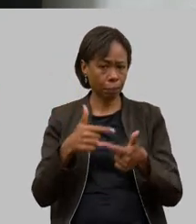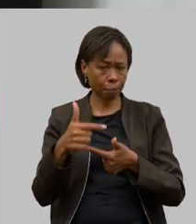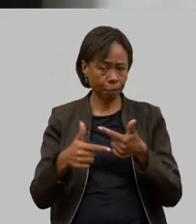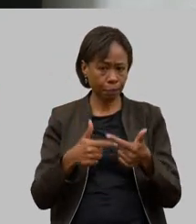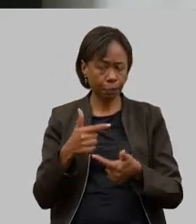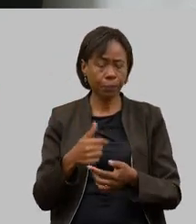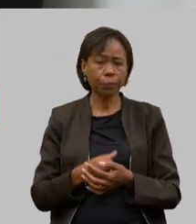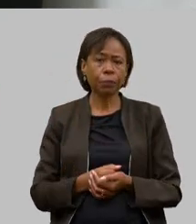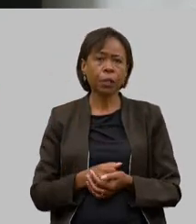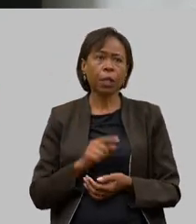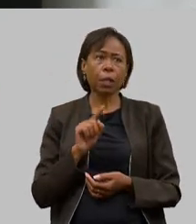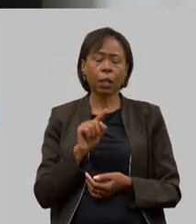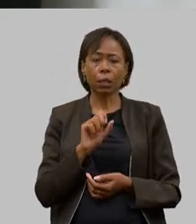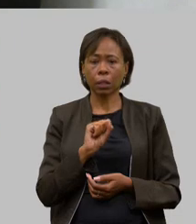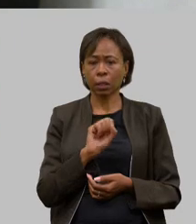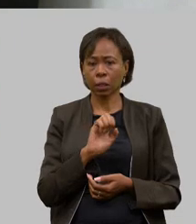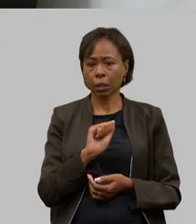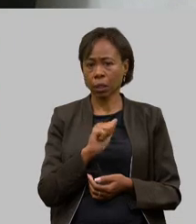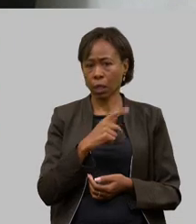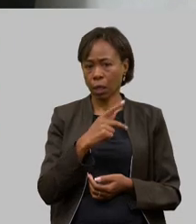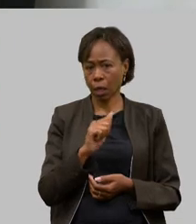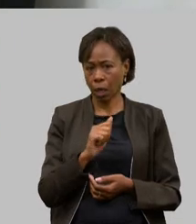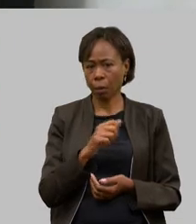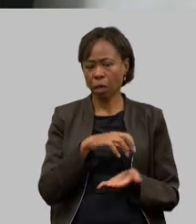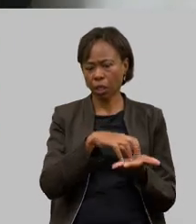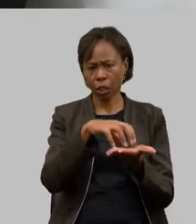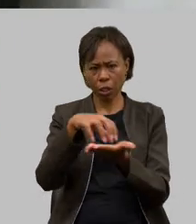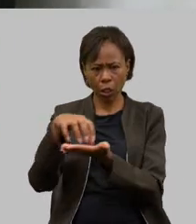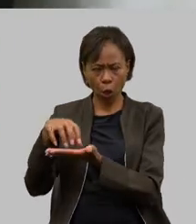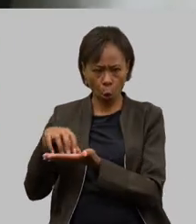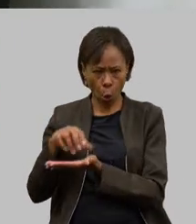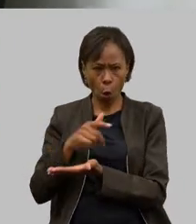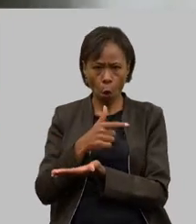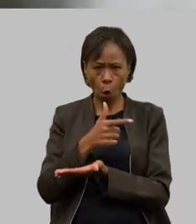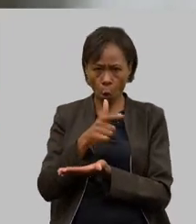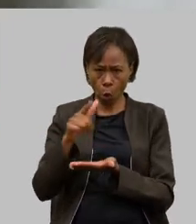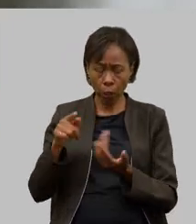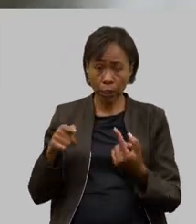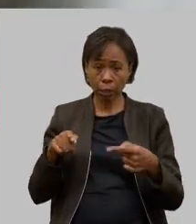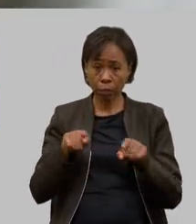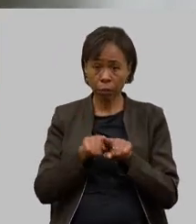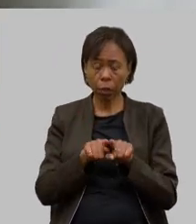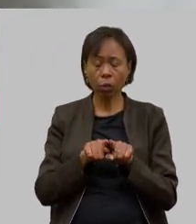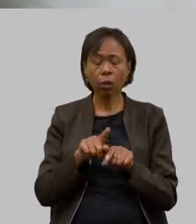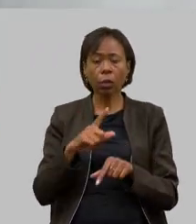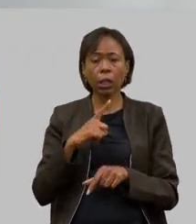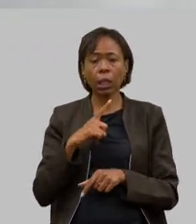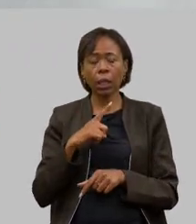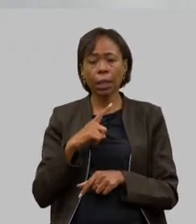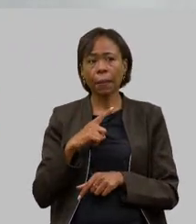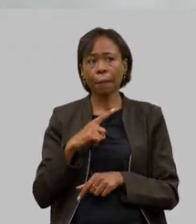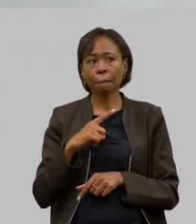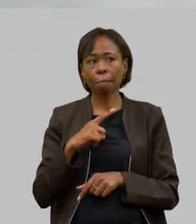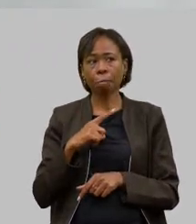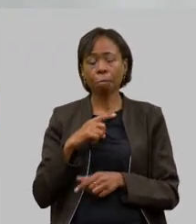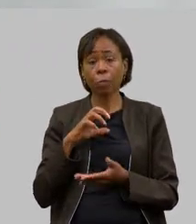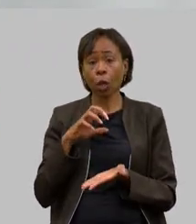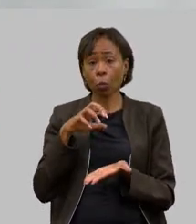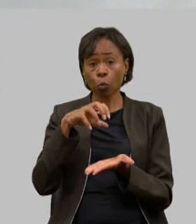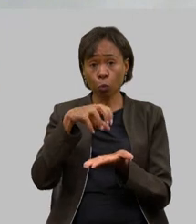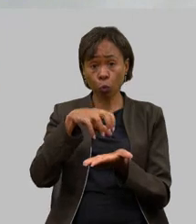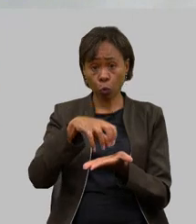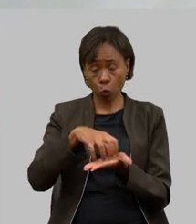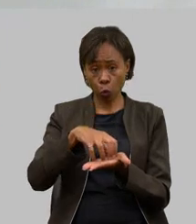na Ceapa e nas vinculadas Epamig Matéria e IMA um órgão que chefia